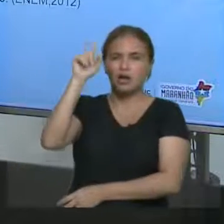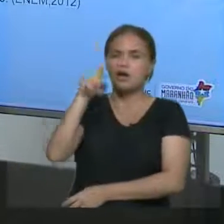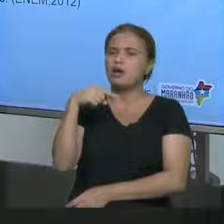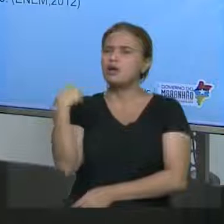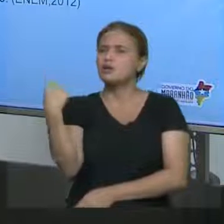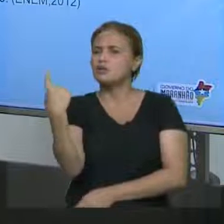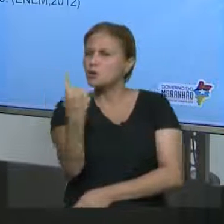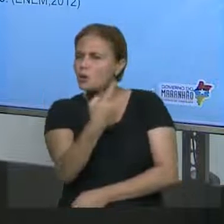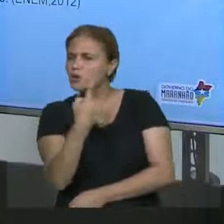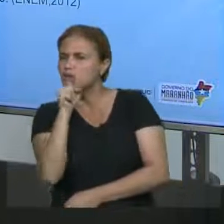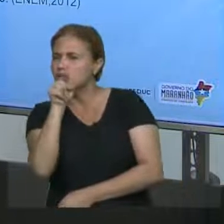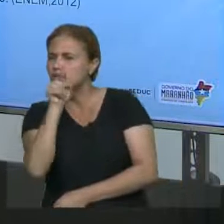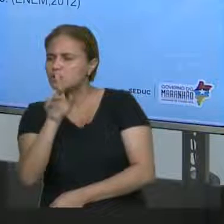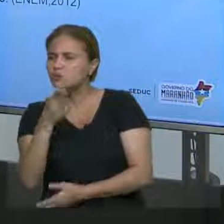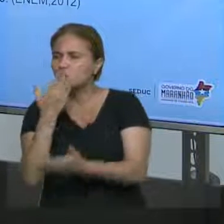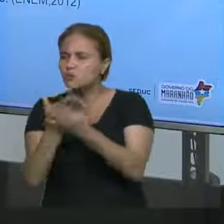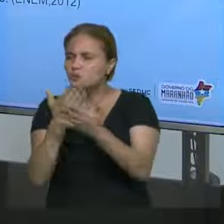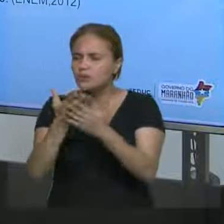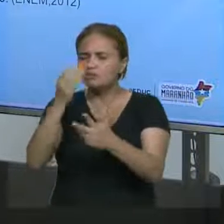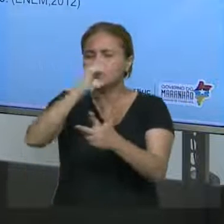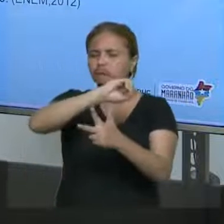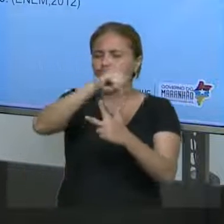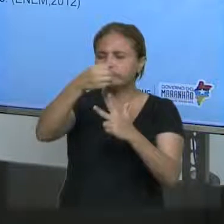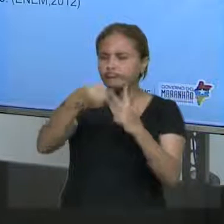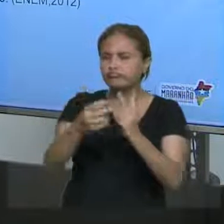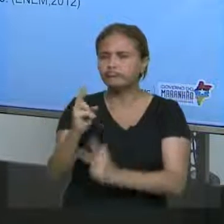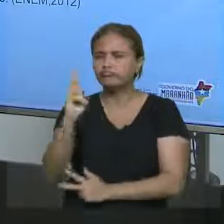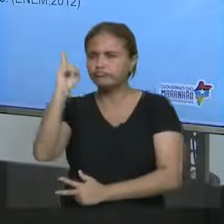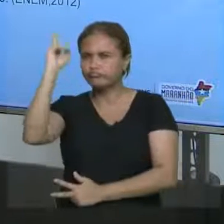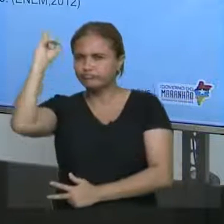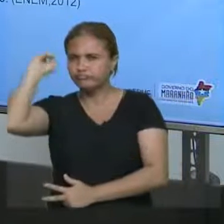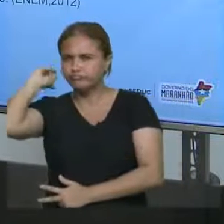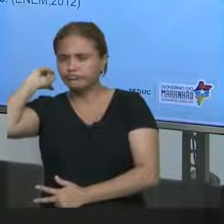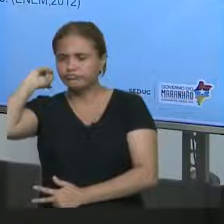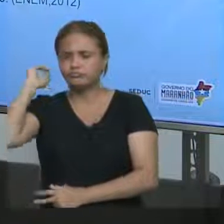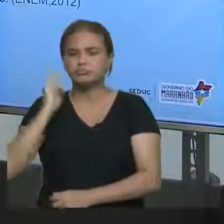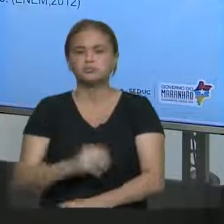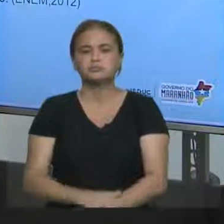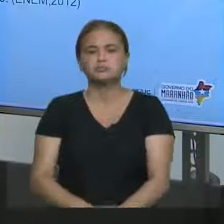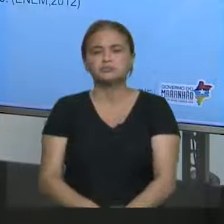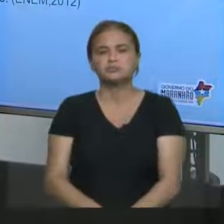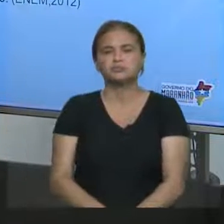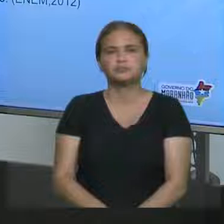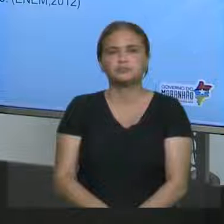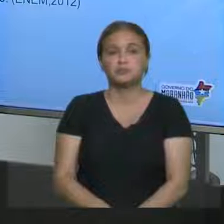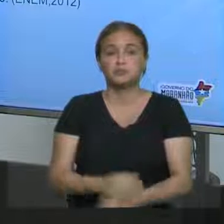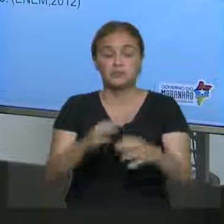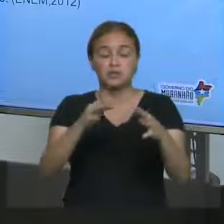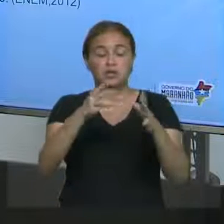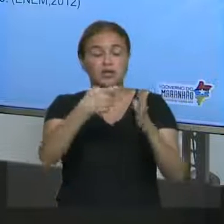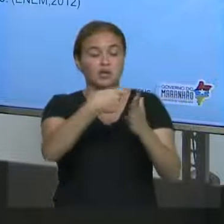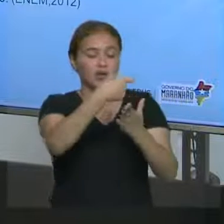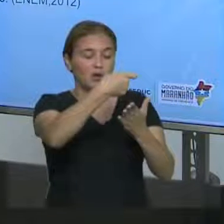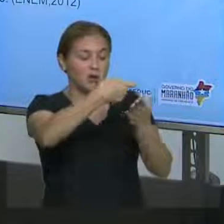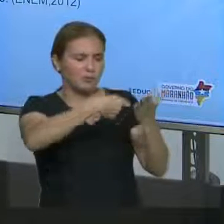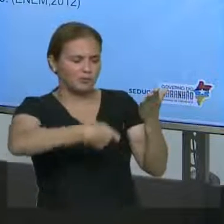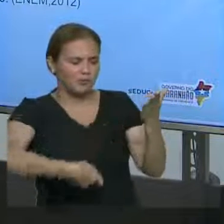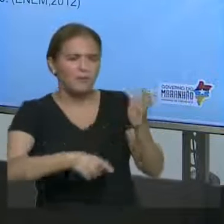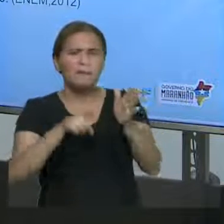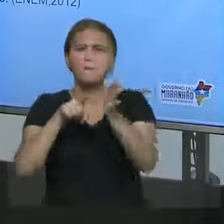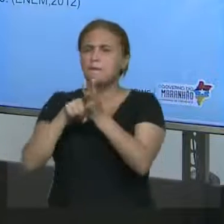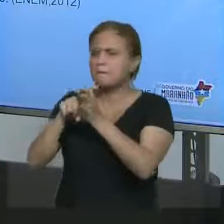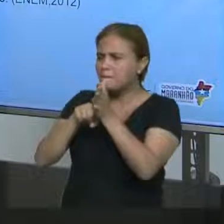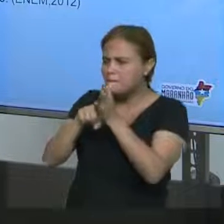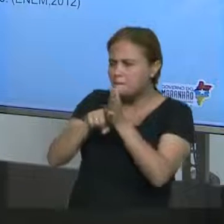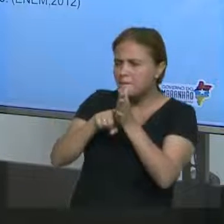exame de vestibular, vejam o conhecimento de vocês, tá bom? Então, é um texto aí de Jimi Hendrix, tá? Depois eu dei uma pesquisada